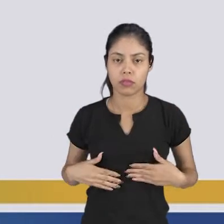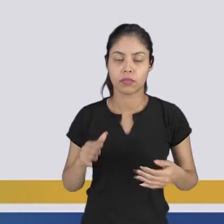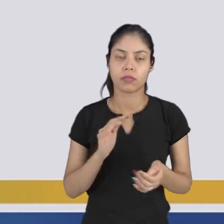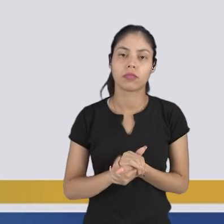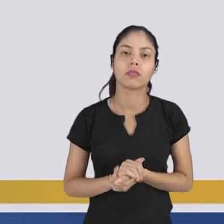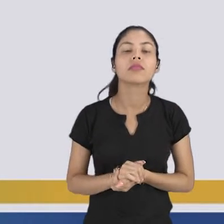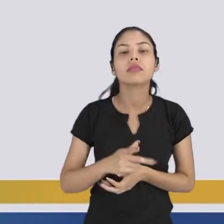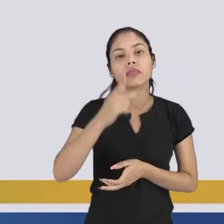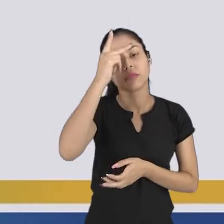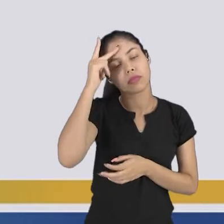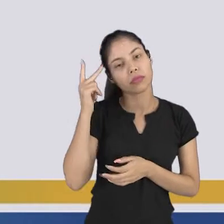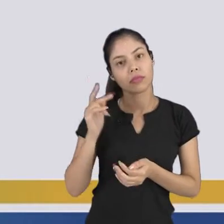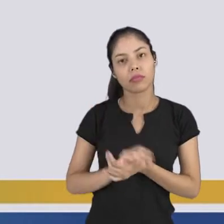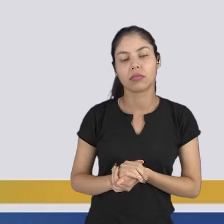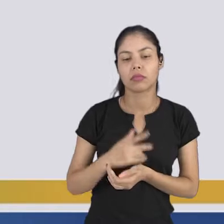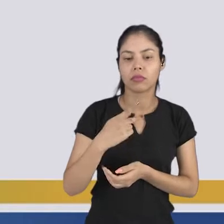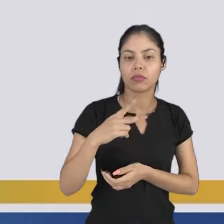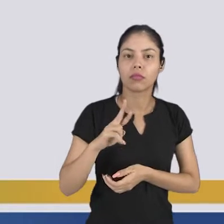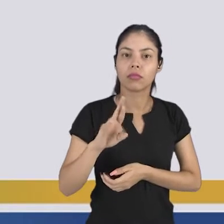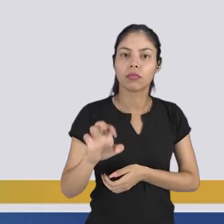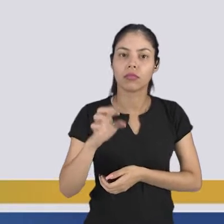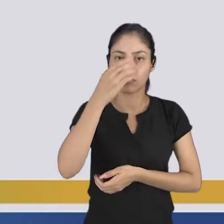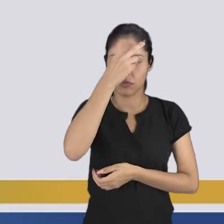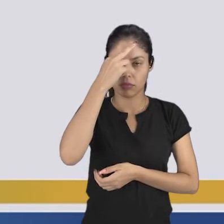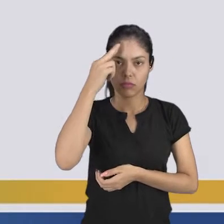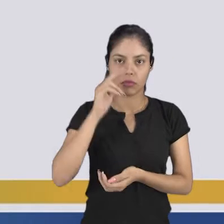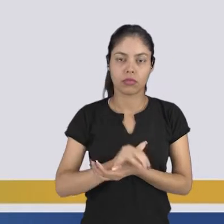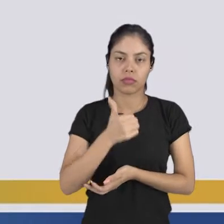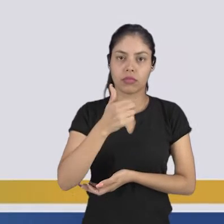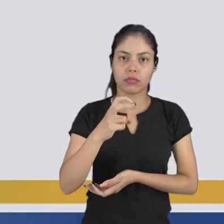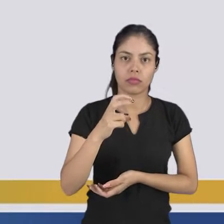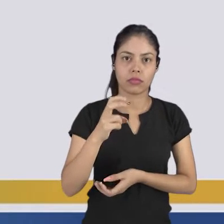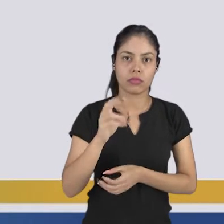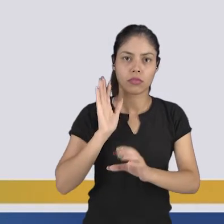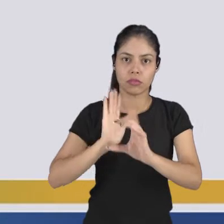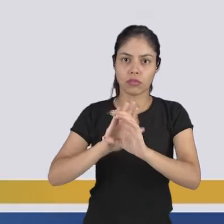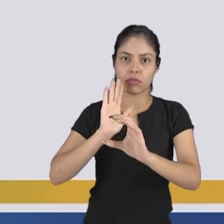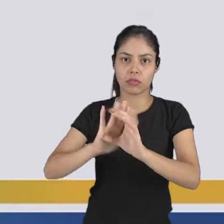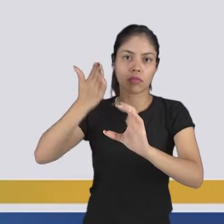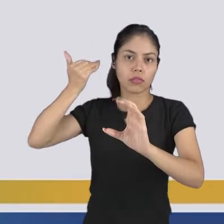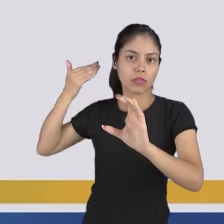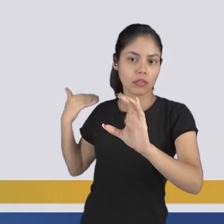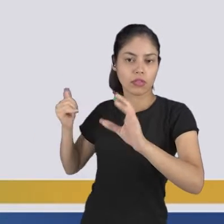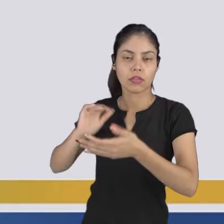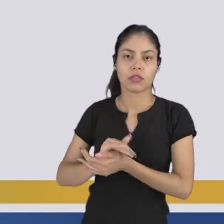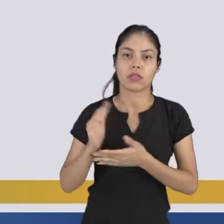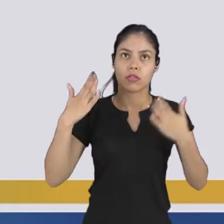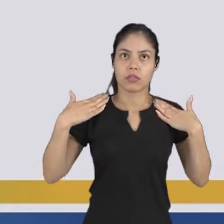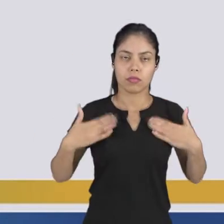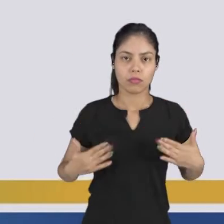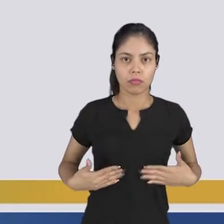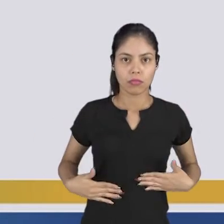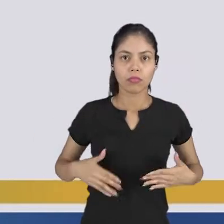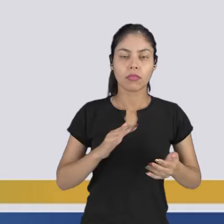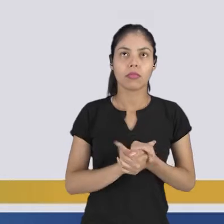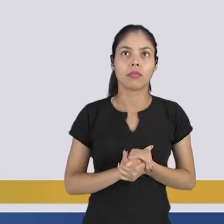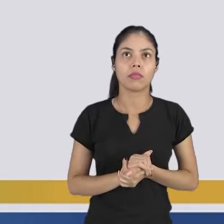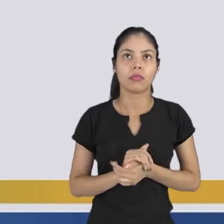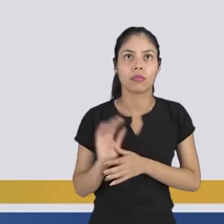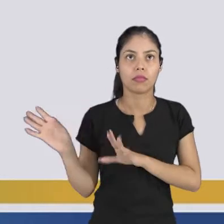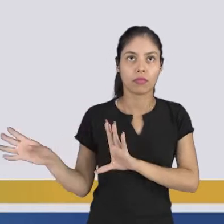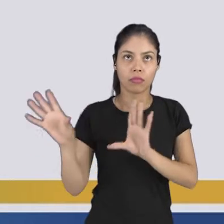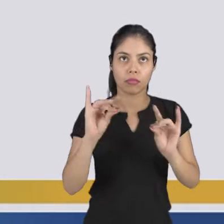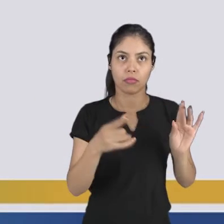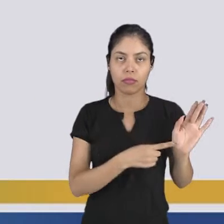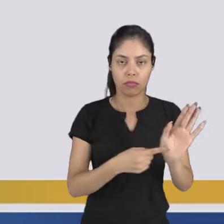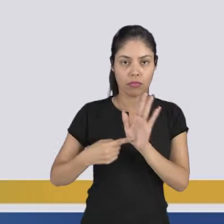pessoas da pré-história, que viveram há 15 mil anos antes de Cristo, com uma pintura corporal. E eu trago aqui